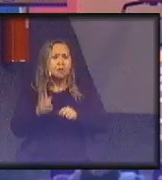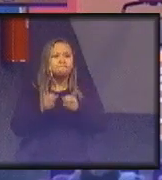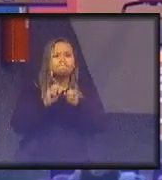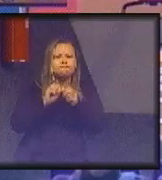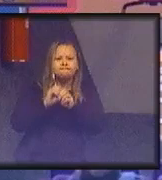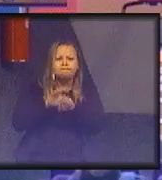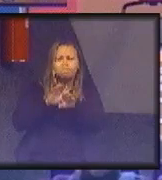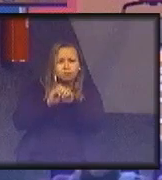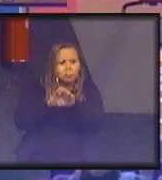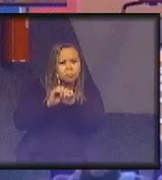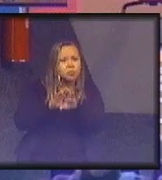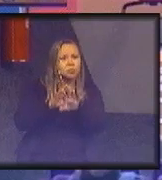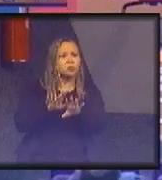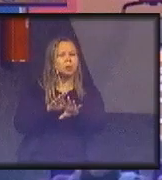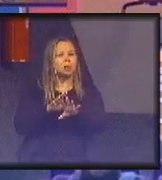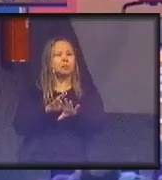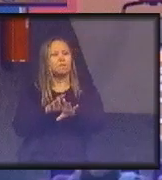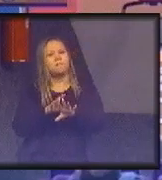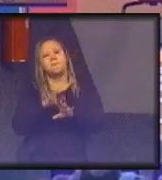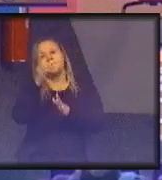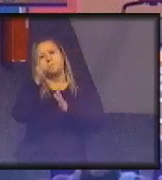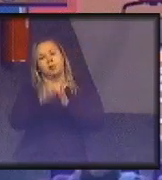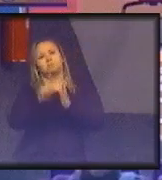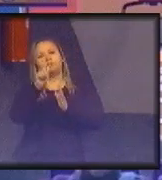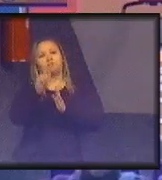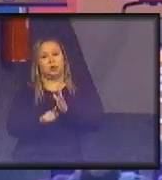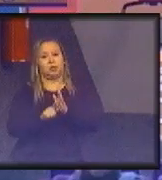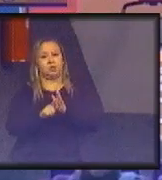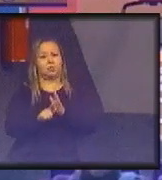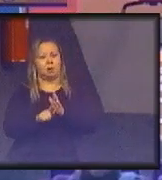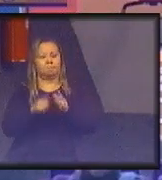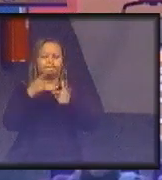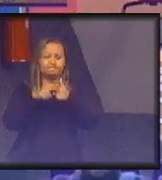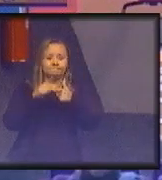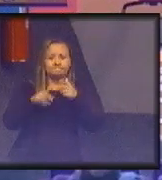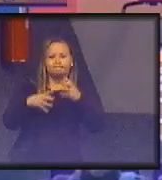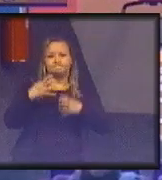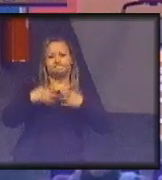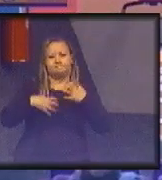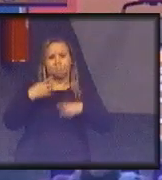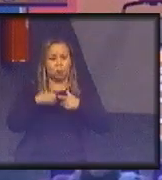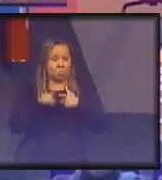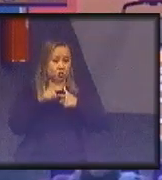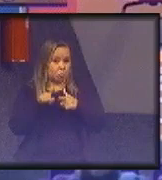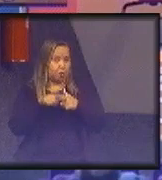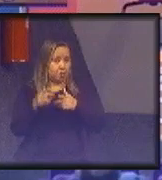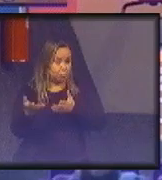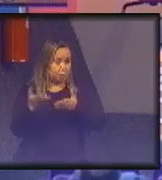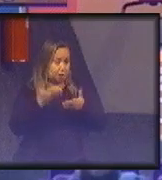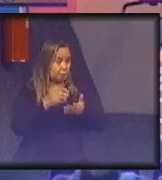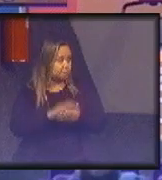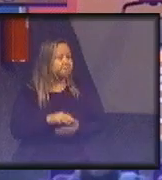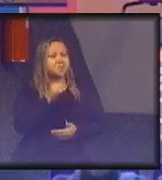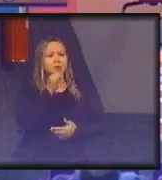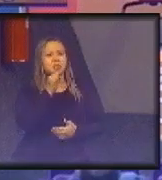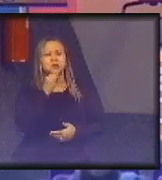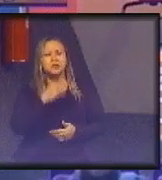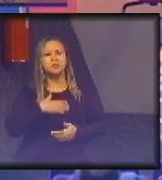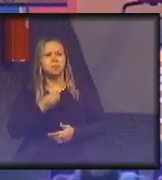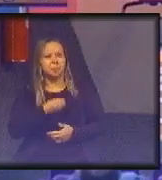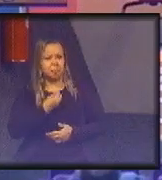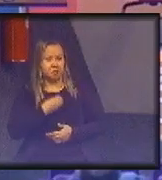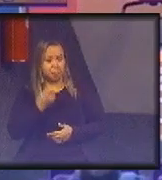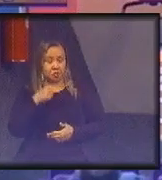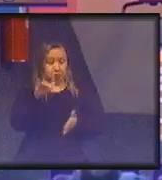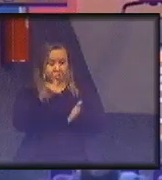conflitos que os ODSs trazem. Quer dizer, vou dar exemplos da minha vida quando eu